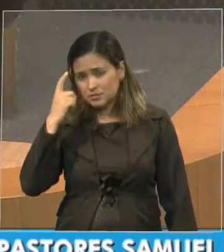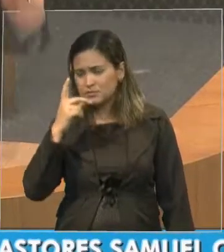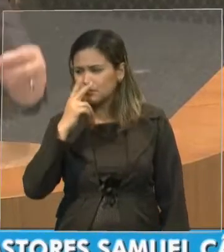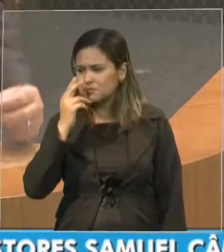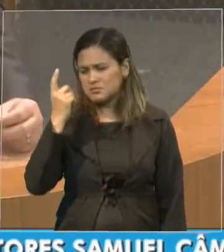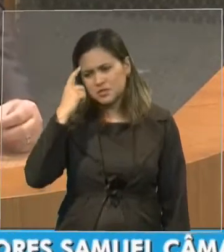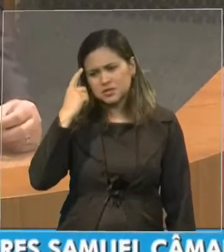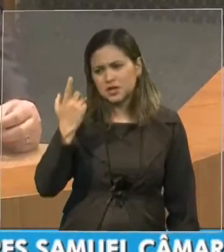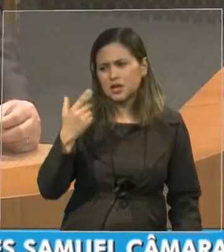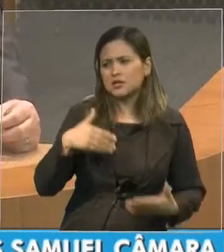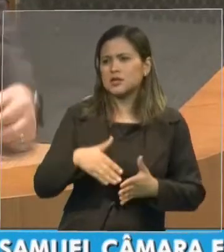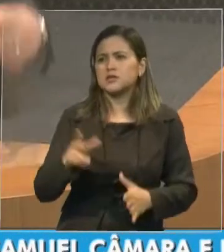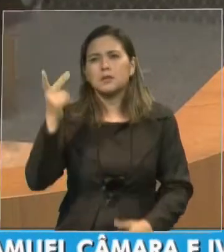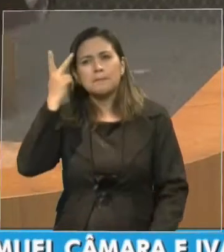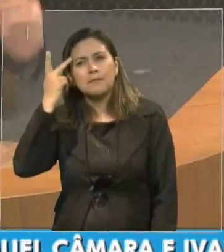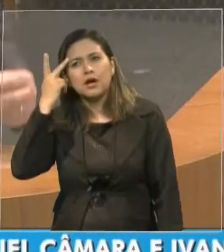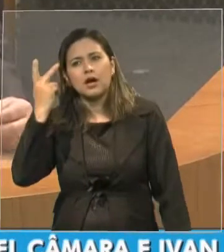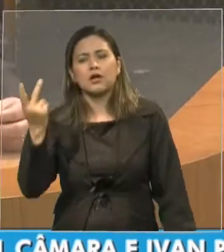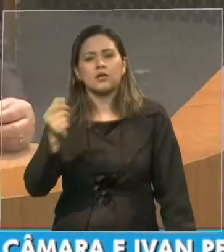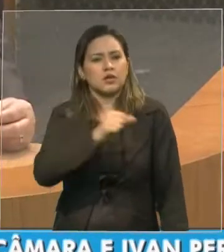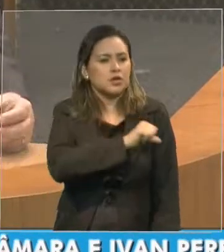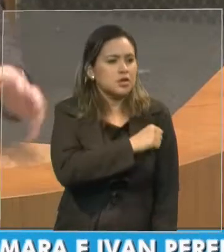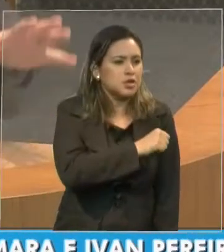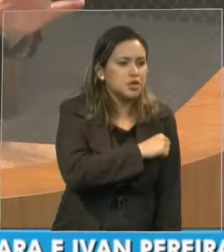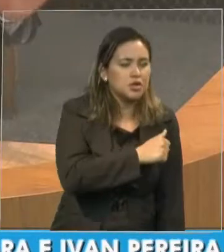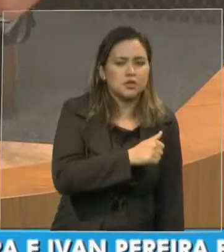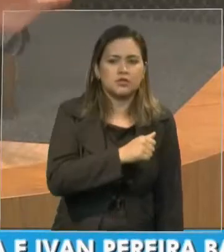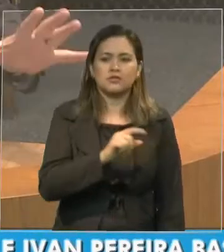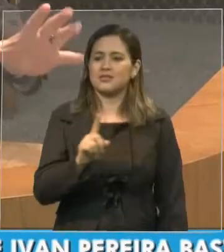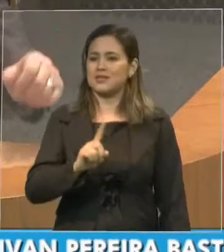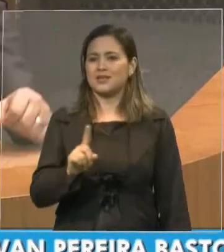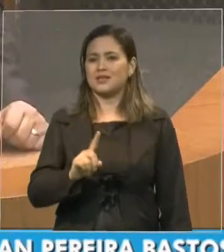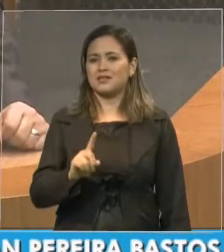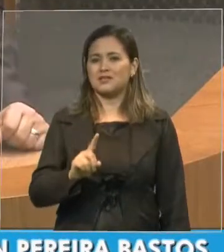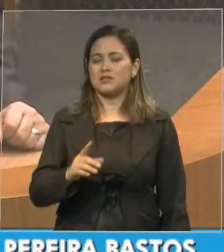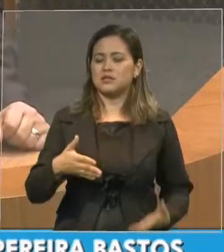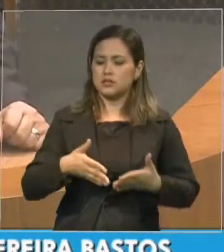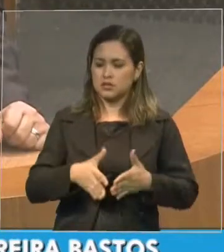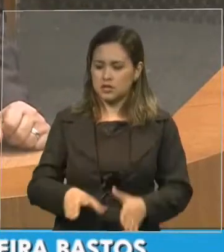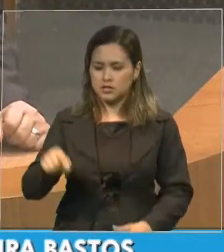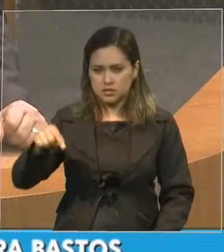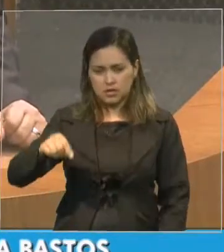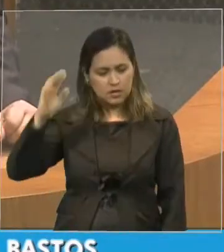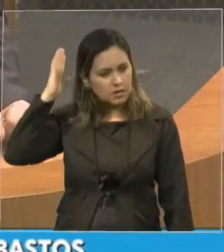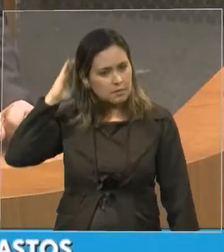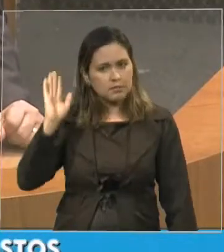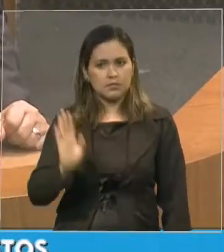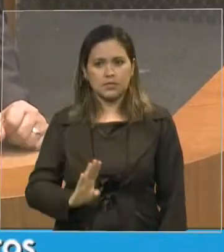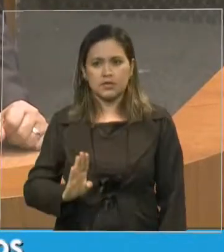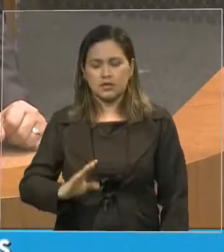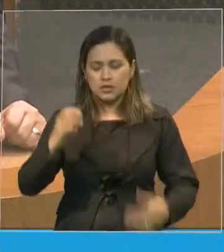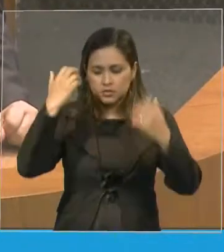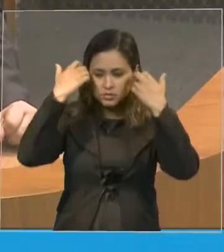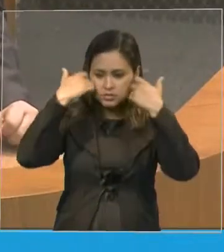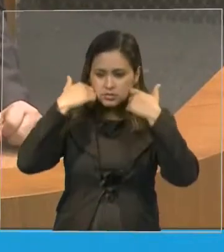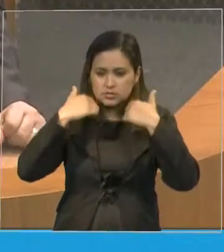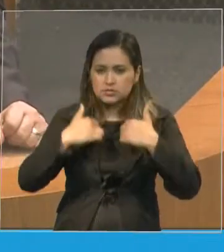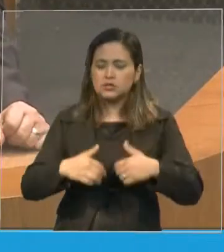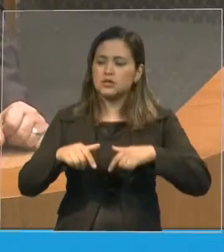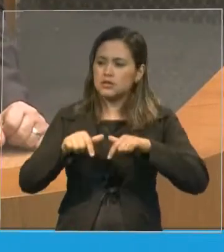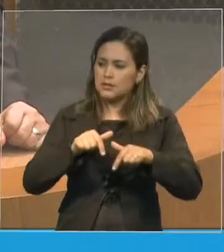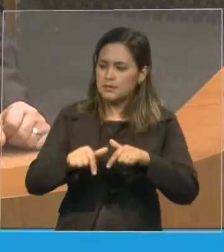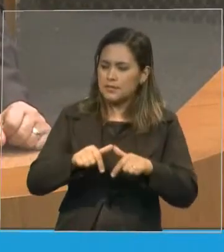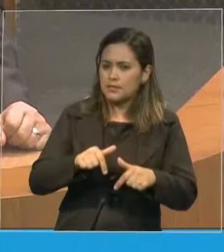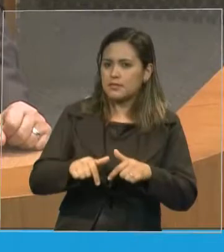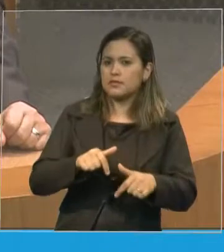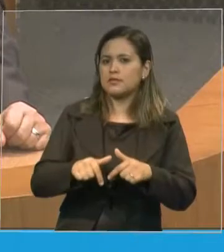nasceu em São Paulo, nasceu no Rio de Janeiro, não, nasceu nessas terras aqui, com suor, com sangue e com